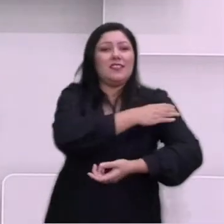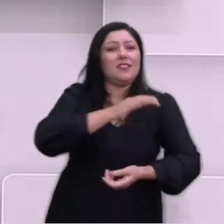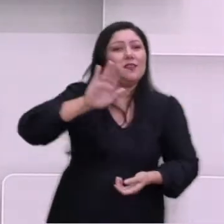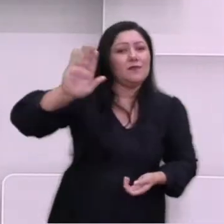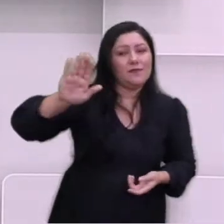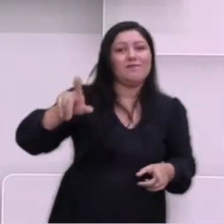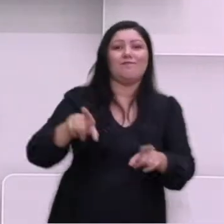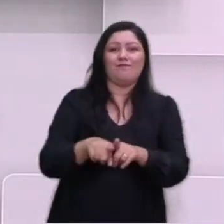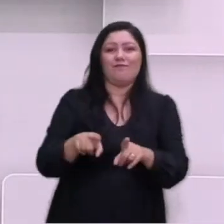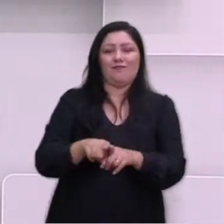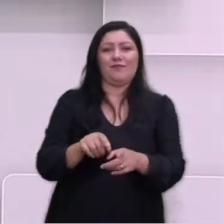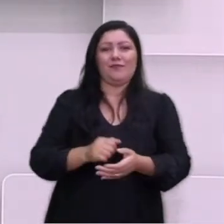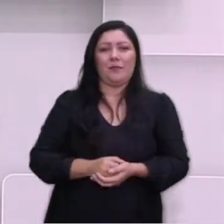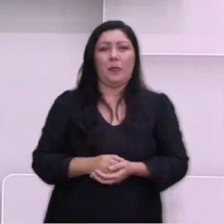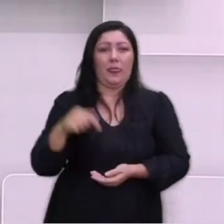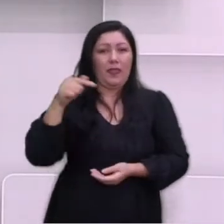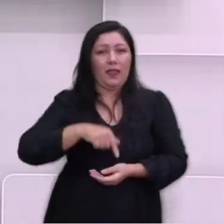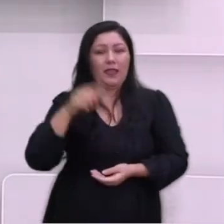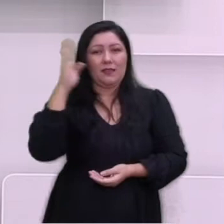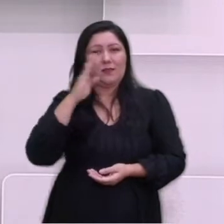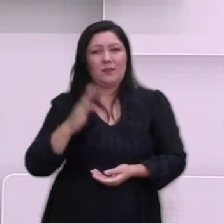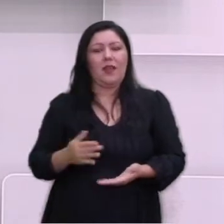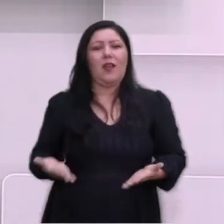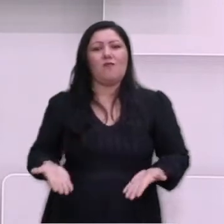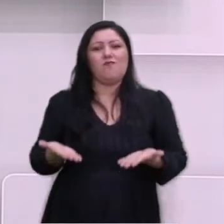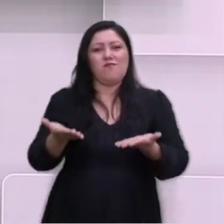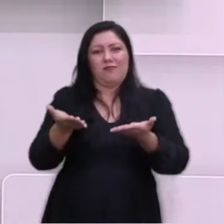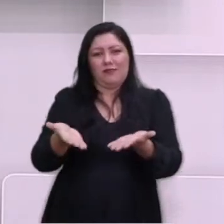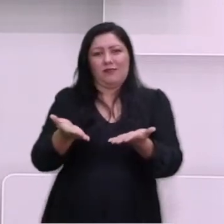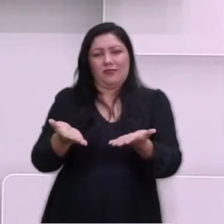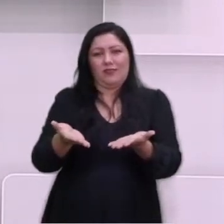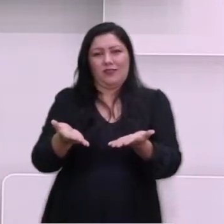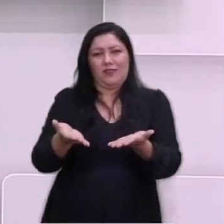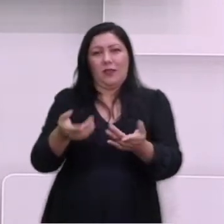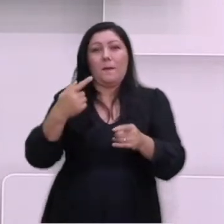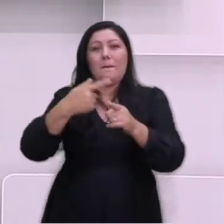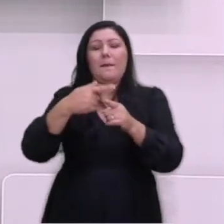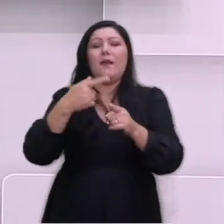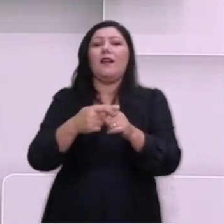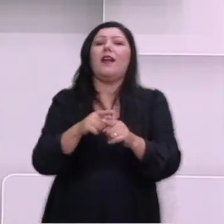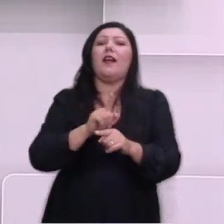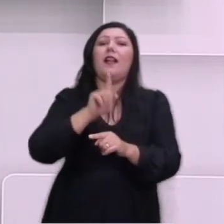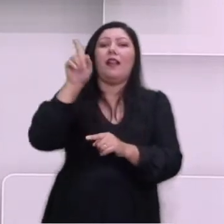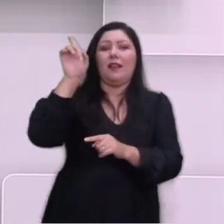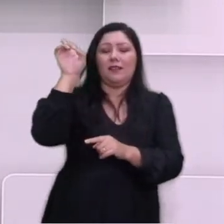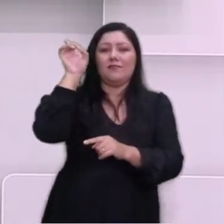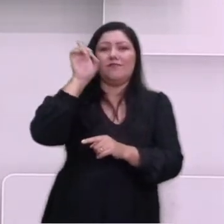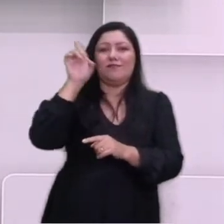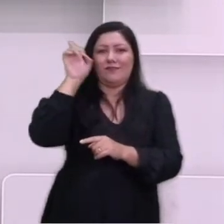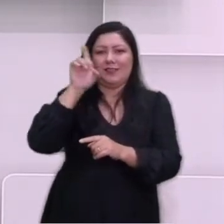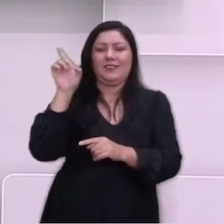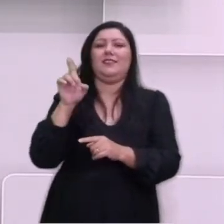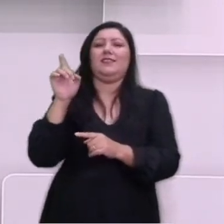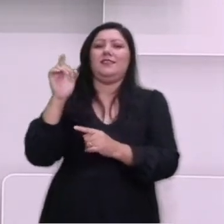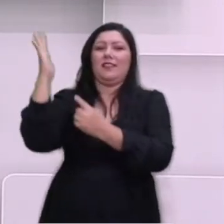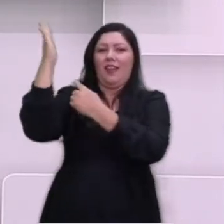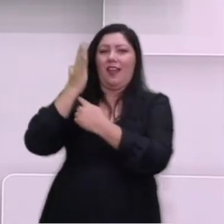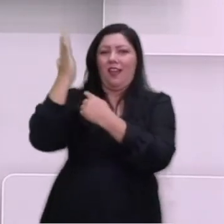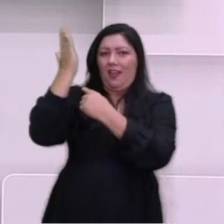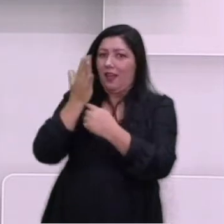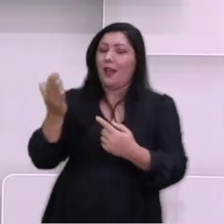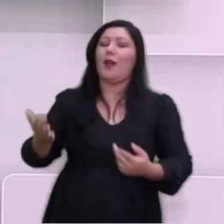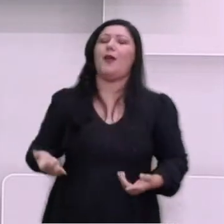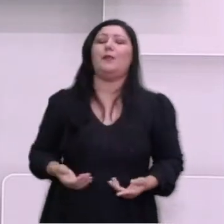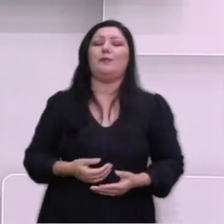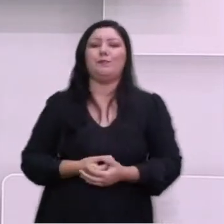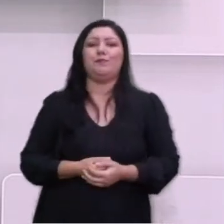poder no Brasil financiado pelo dinheiro dos estadunidenses. Então,